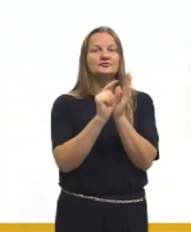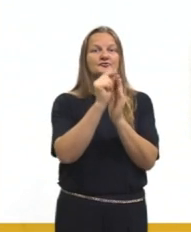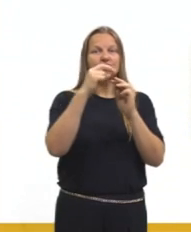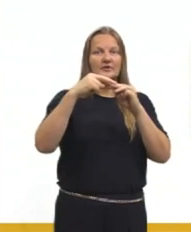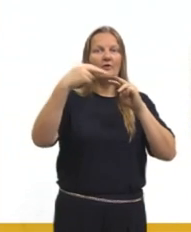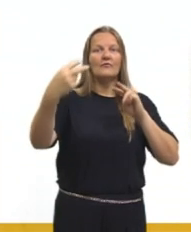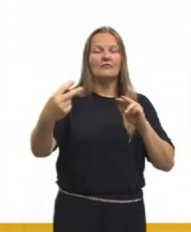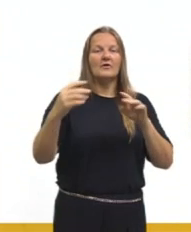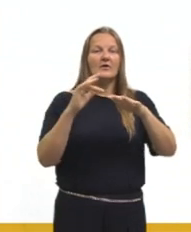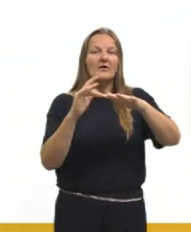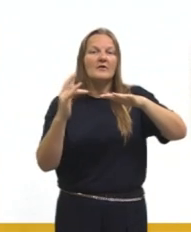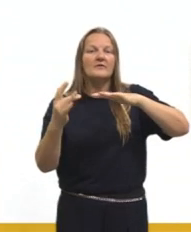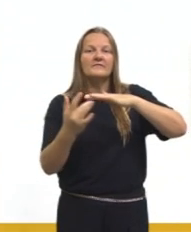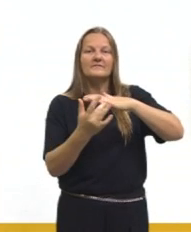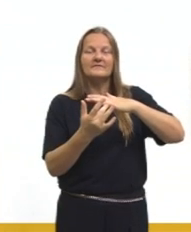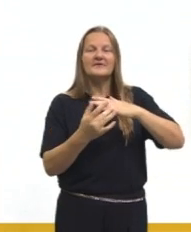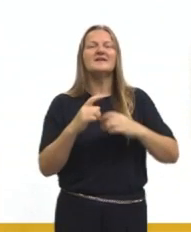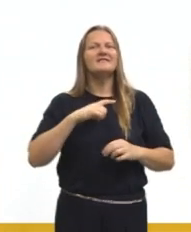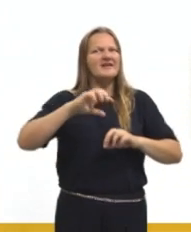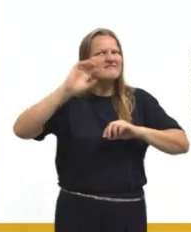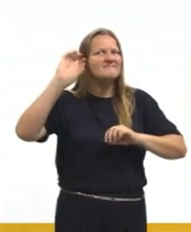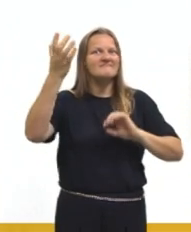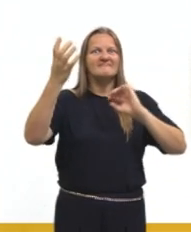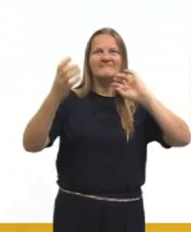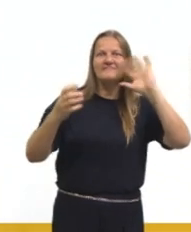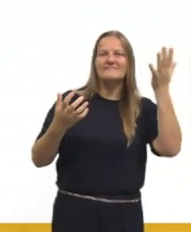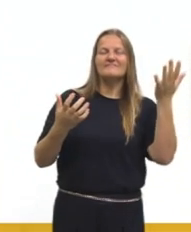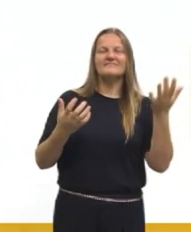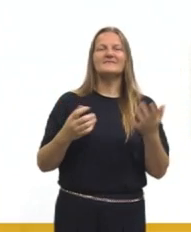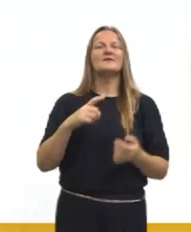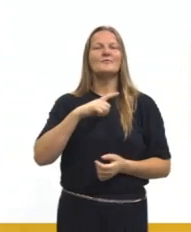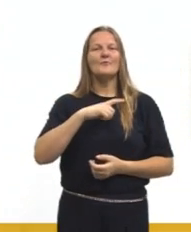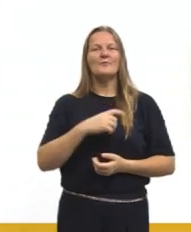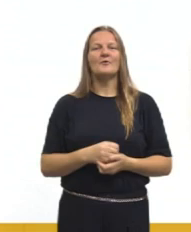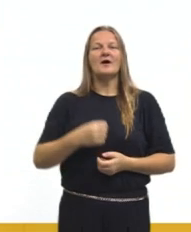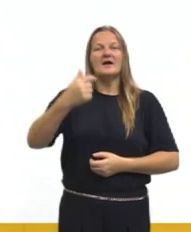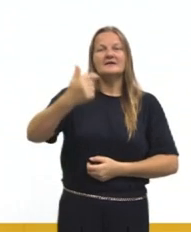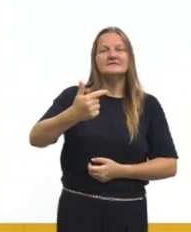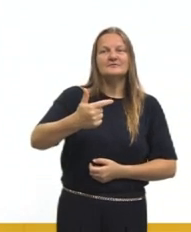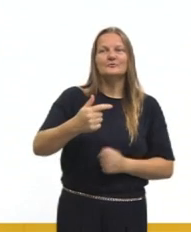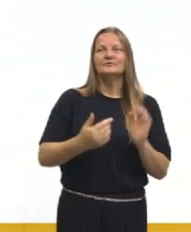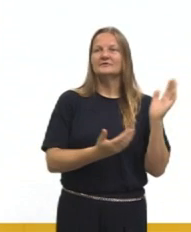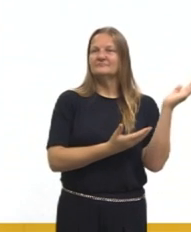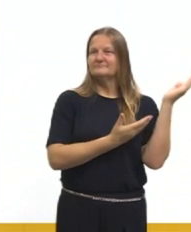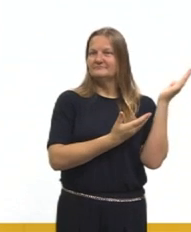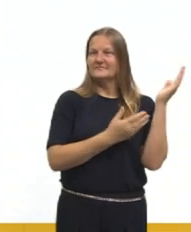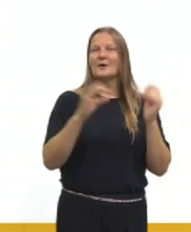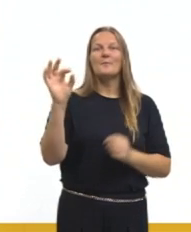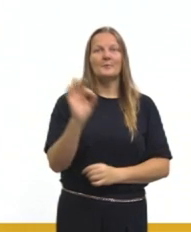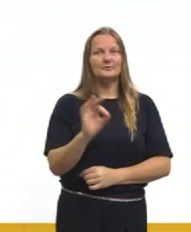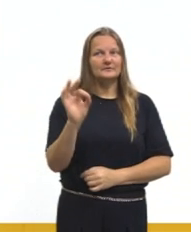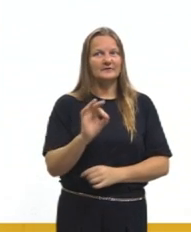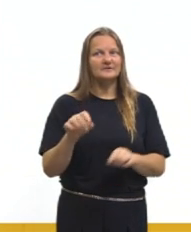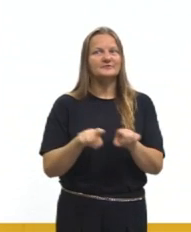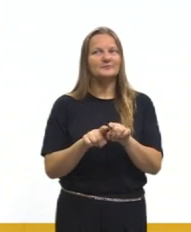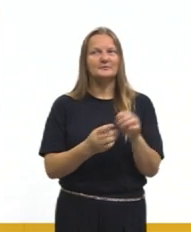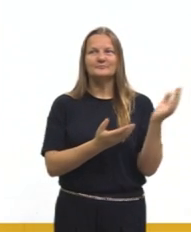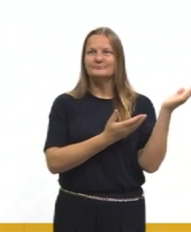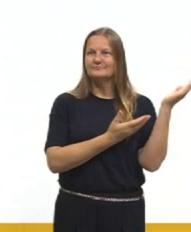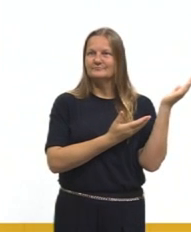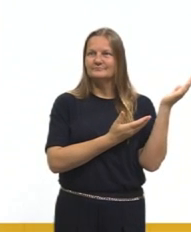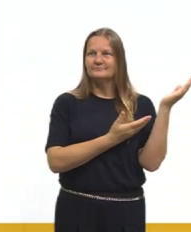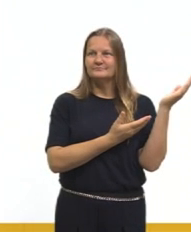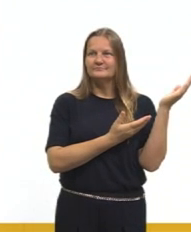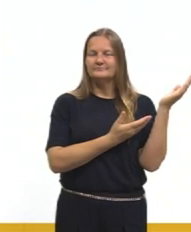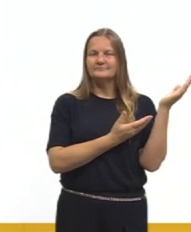redes sociais. Tomada de decisões. E a segunda questão de porcentagem falava ainda.